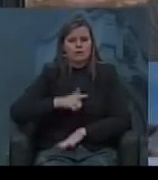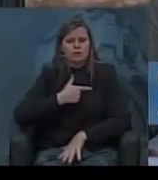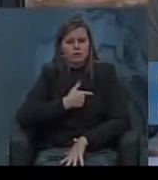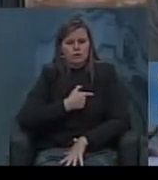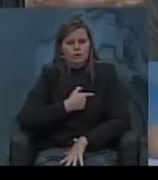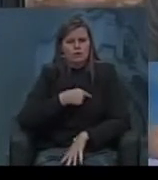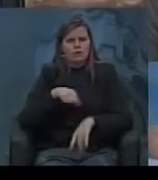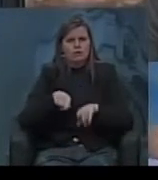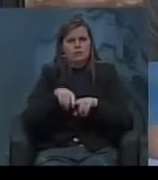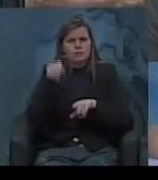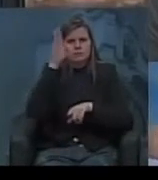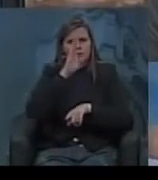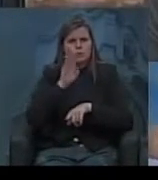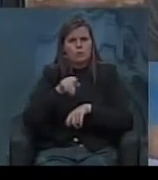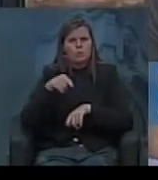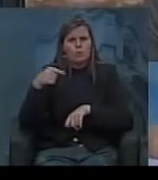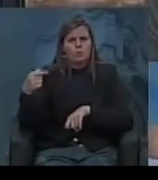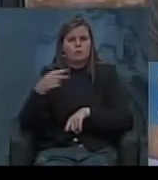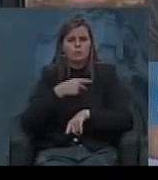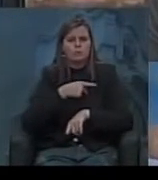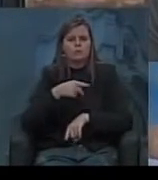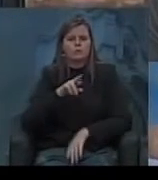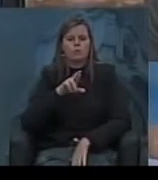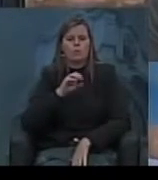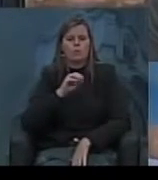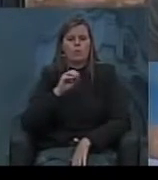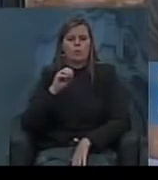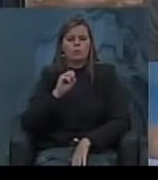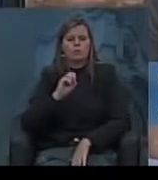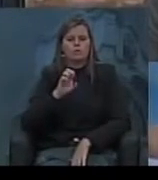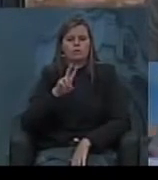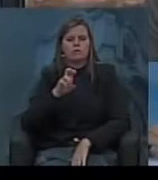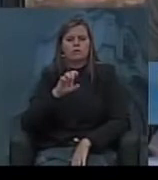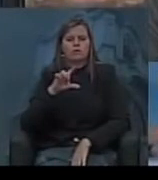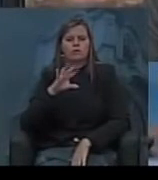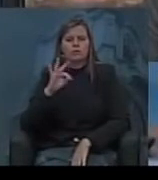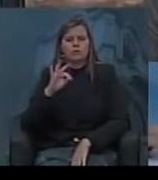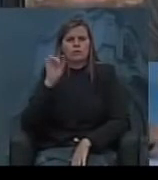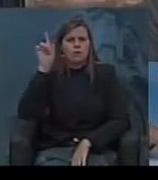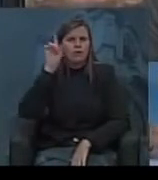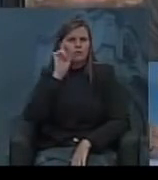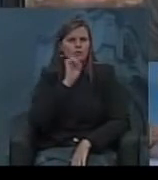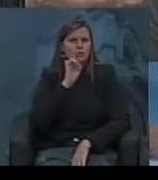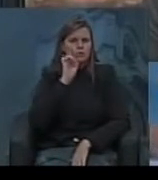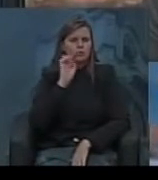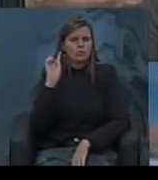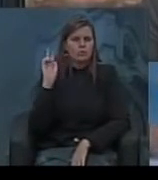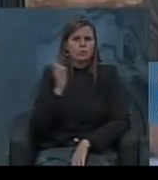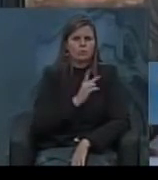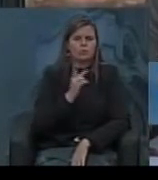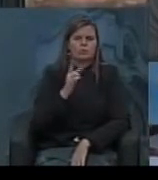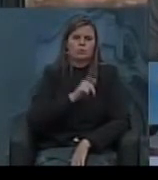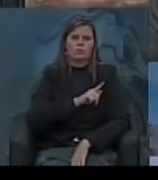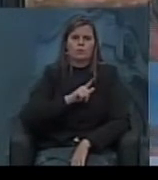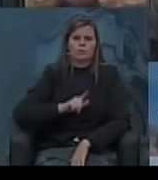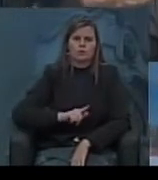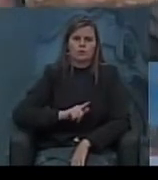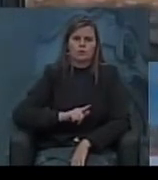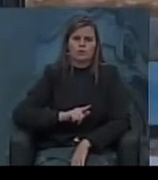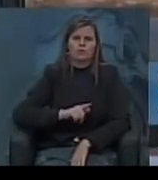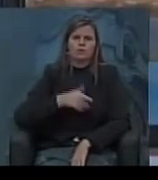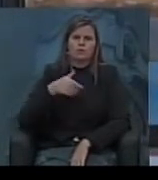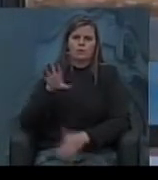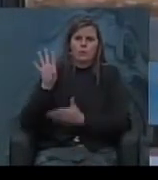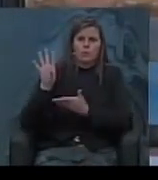e um outro grande estadista que é o presidente Roosevelt nos Estados Unidos esses dois governos vão adotar o Roosevelt